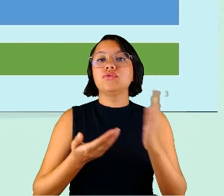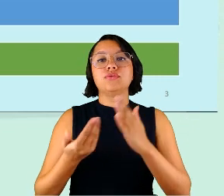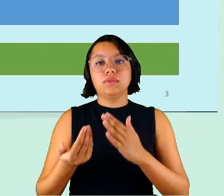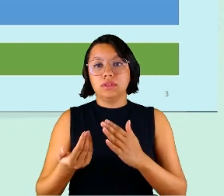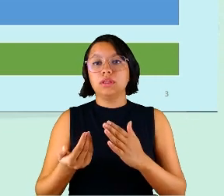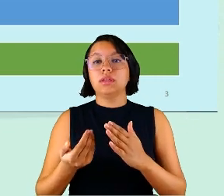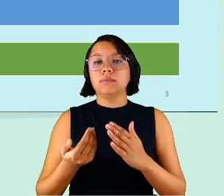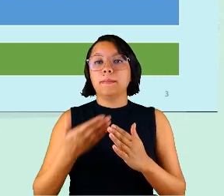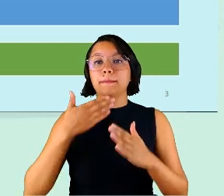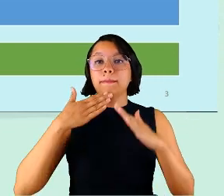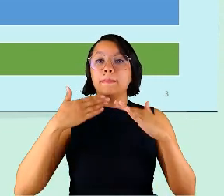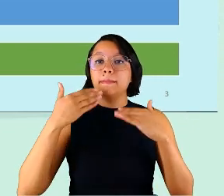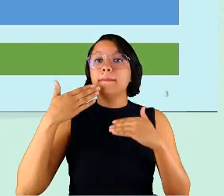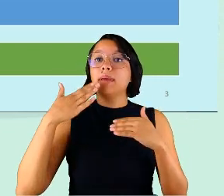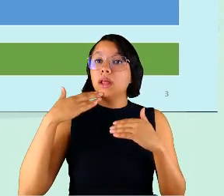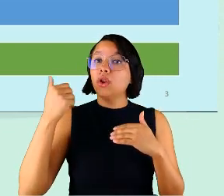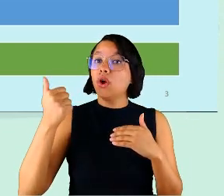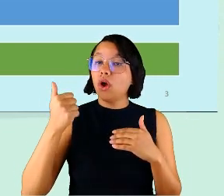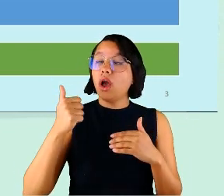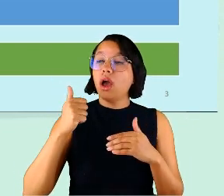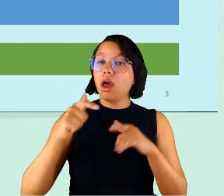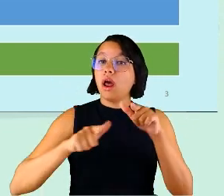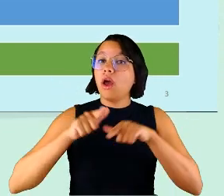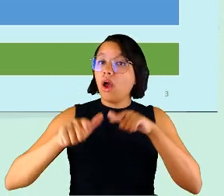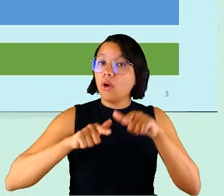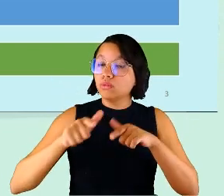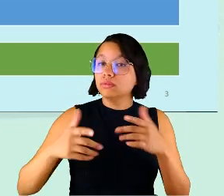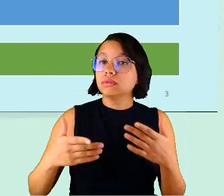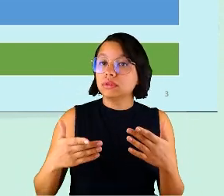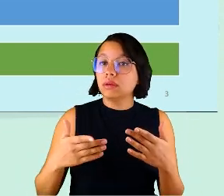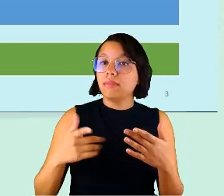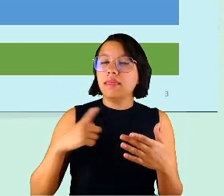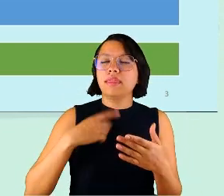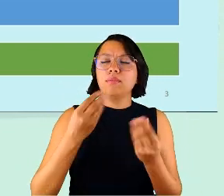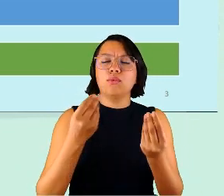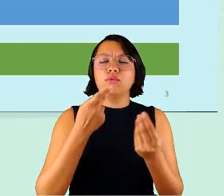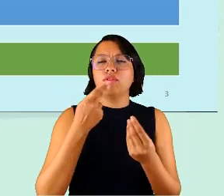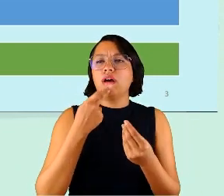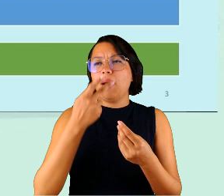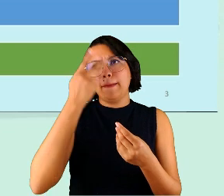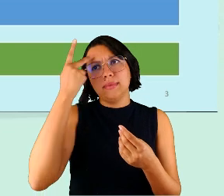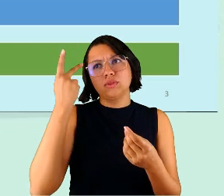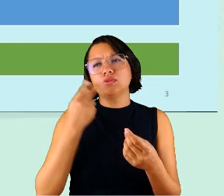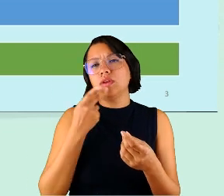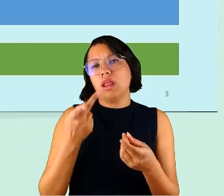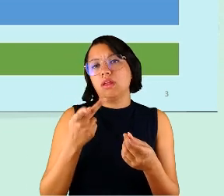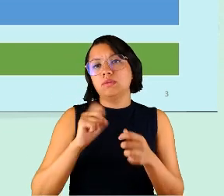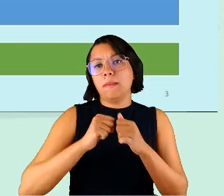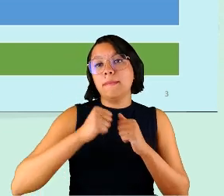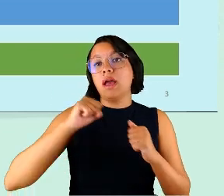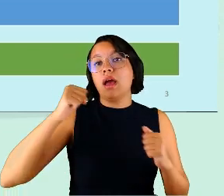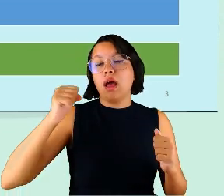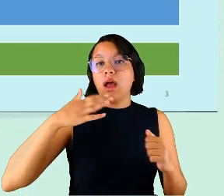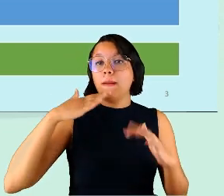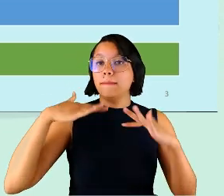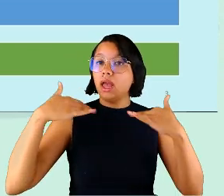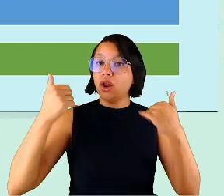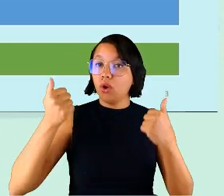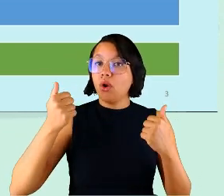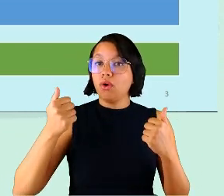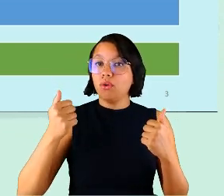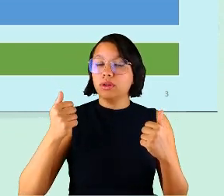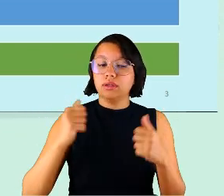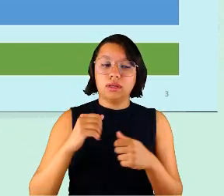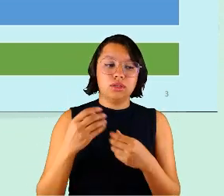alavancar a produtividade e a gente tem muitos relatos sobre aumento de produtividade, aumento de eficiência,